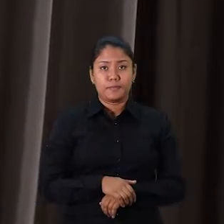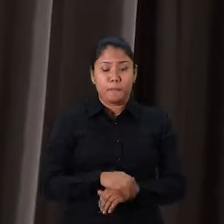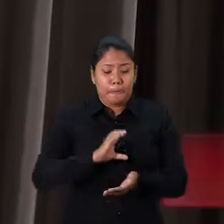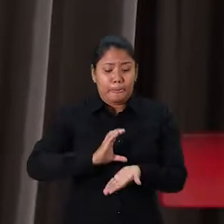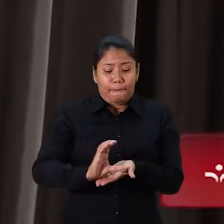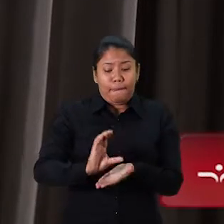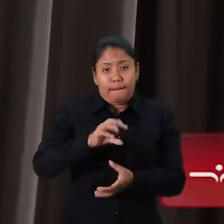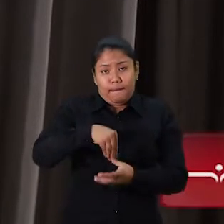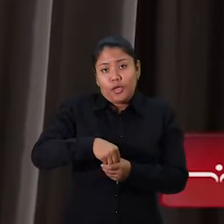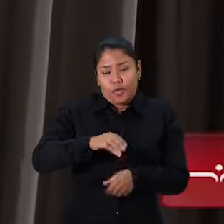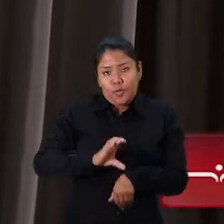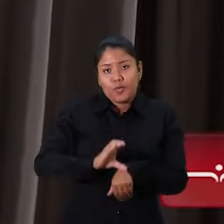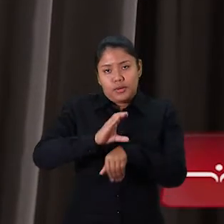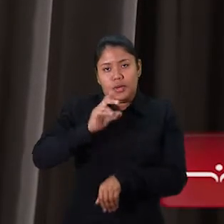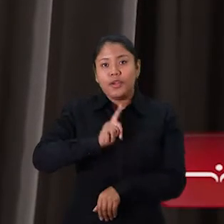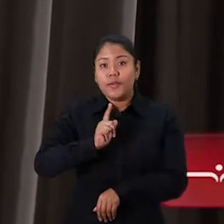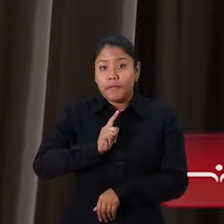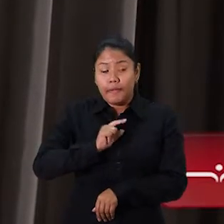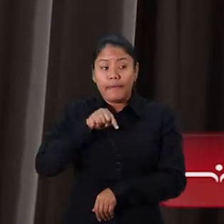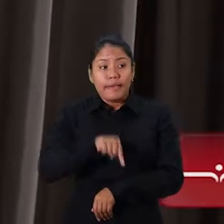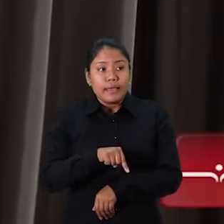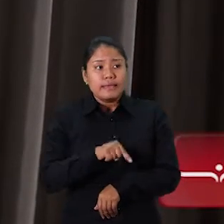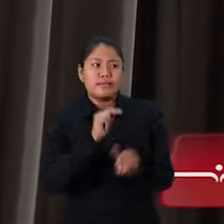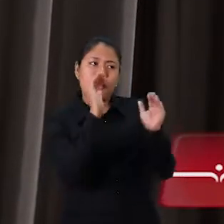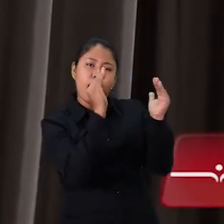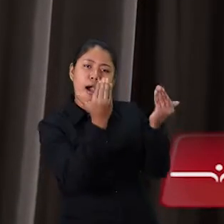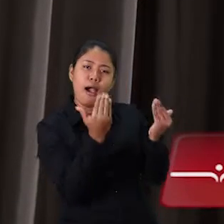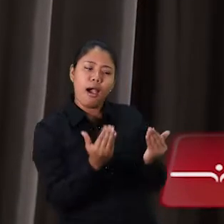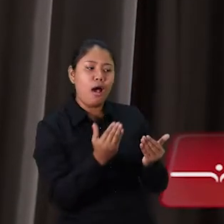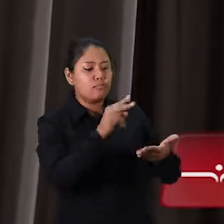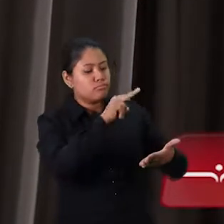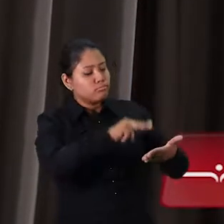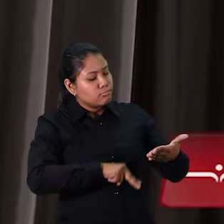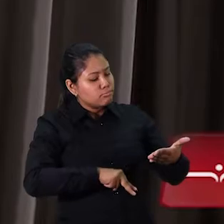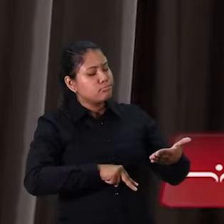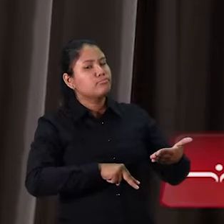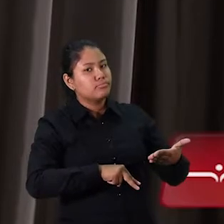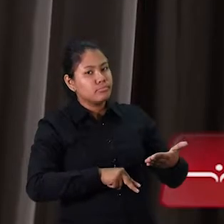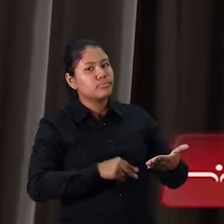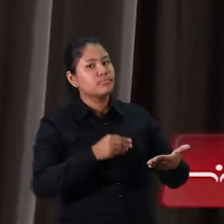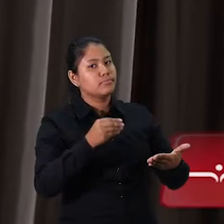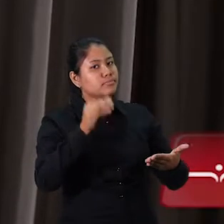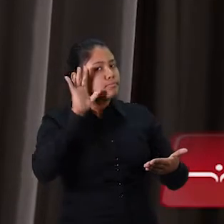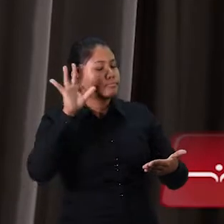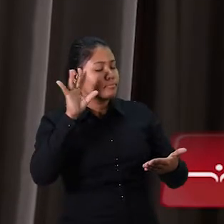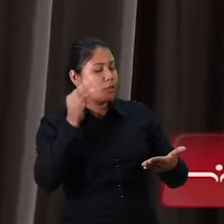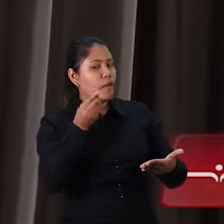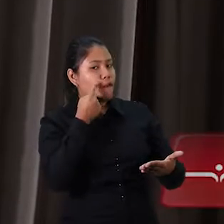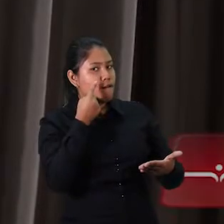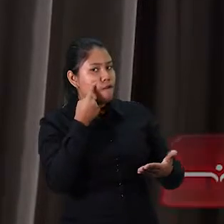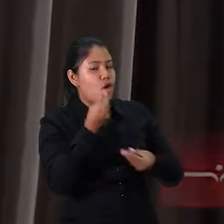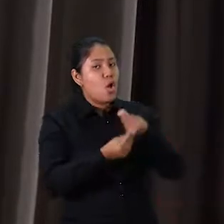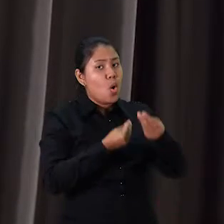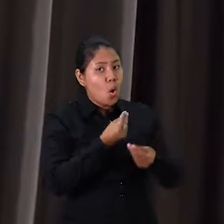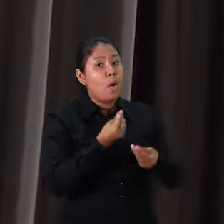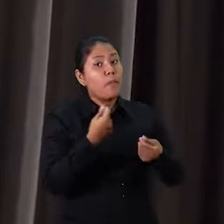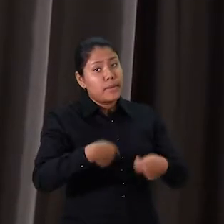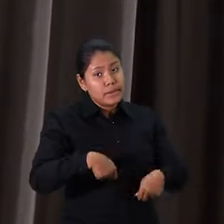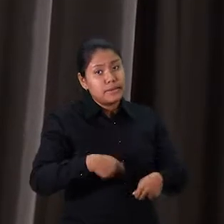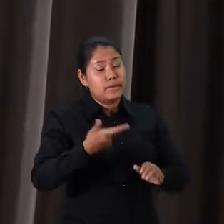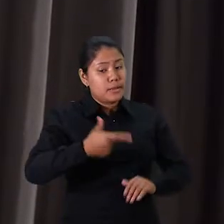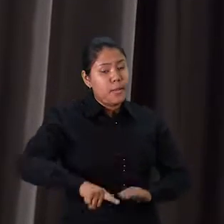compõe esse Fundo de Recursos de Bens Lesados. E aí é avaliado tantos requisitos, vamos dizer assim, de ordem formal,